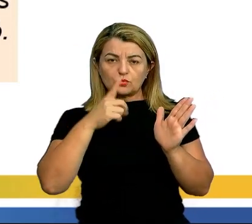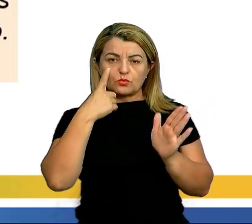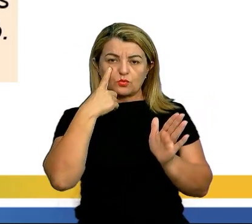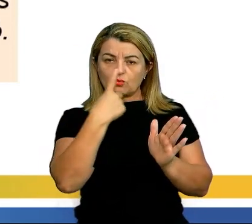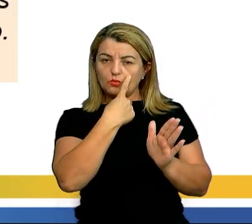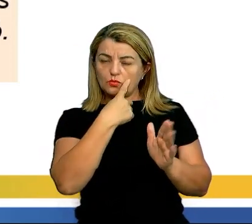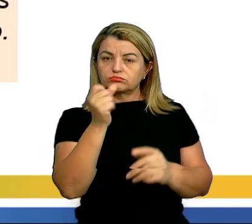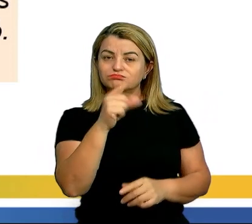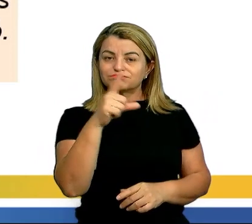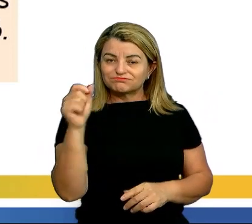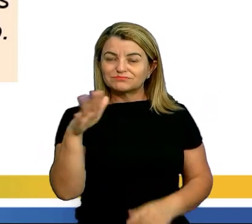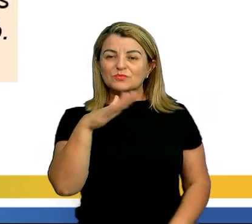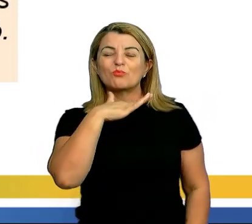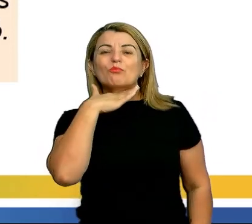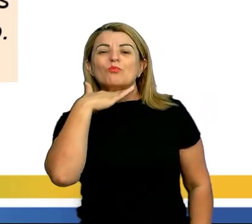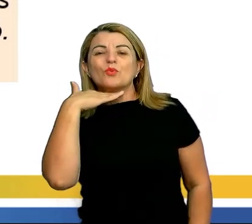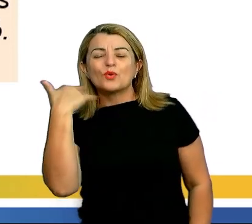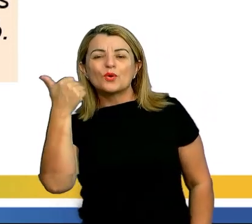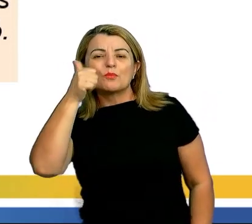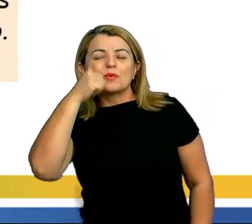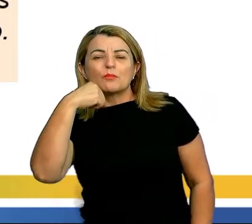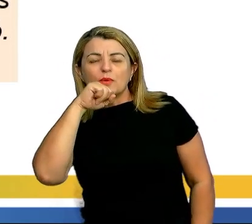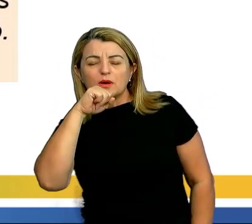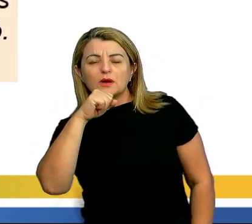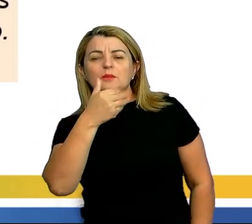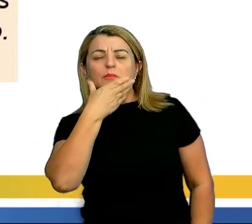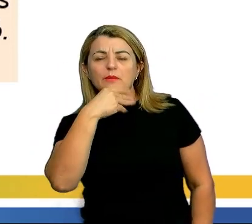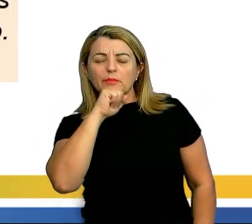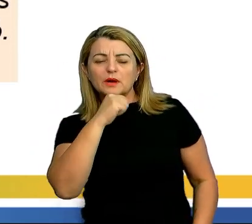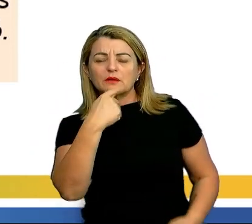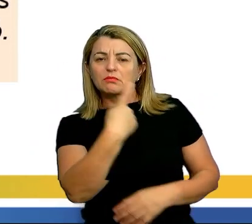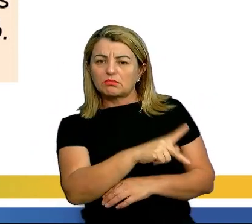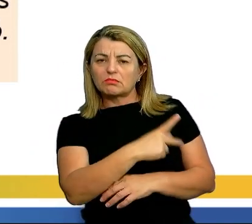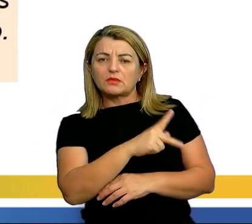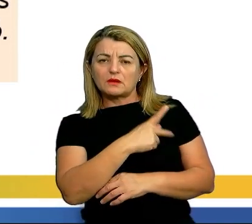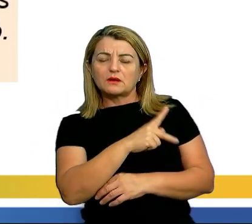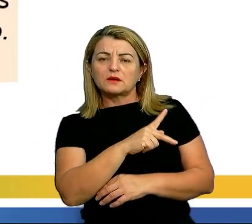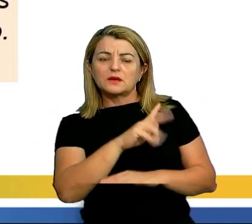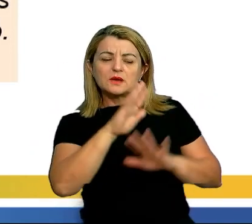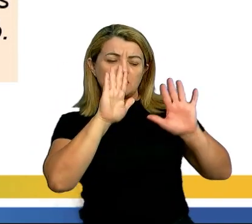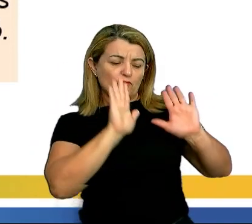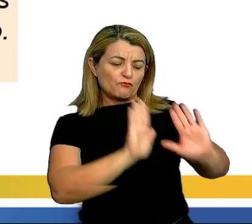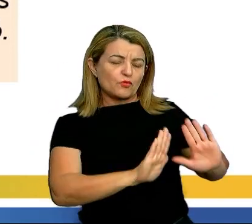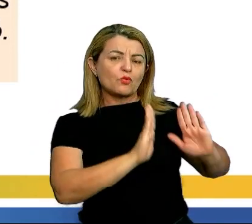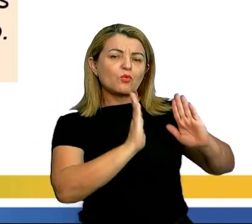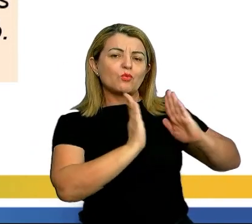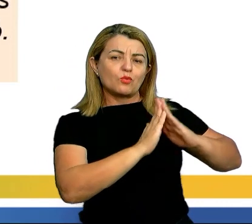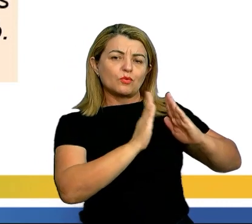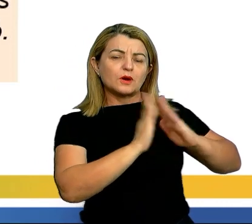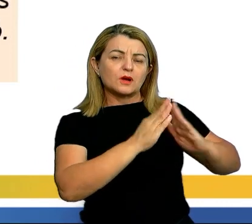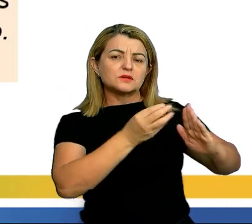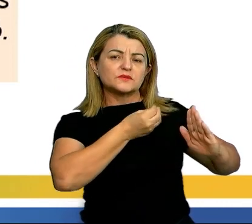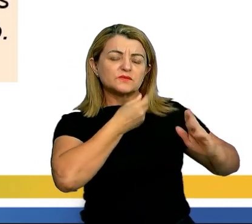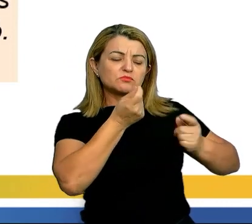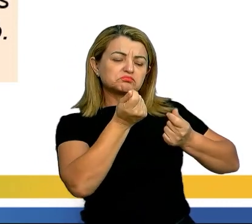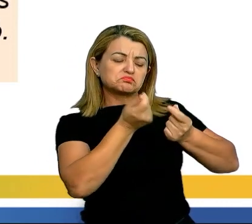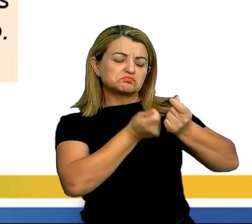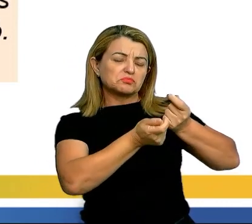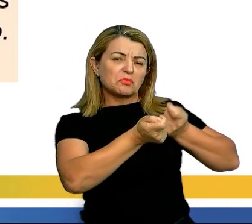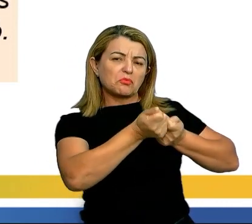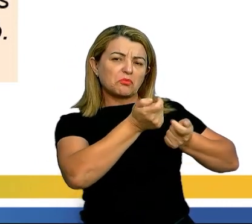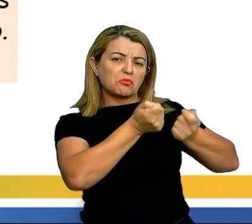Morreram-lhe cedo o pai e a mãe e deixou-se ficar em casa, vivendo de uns pequenos rendimentos.